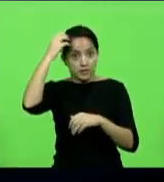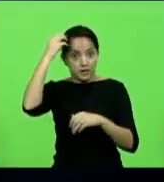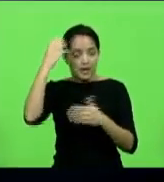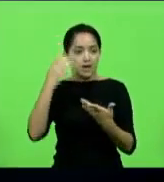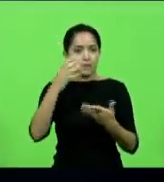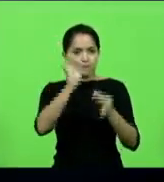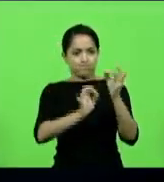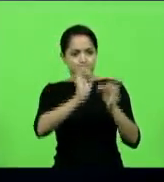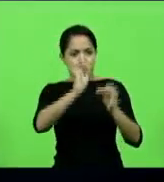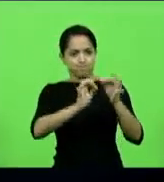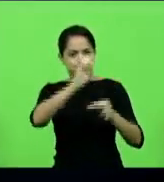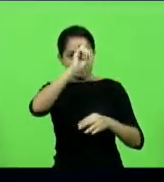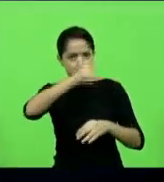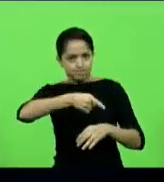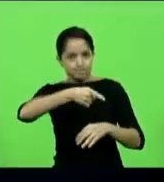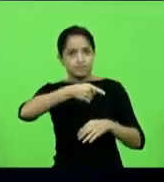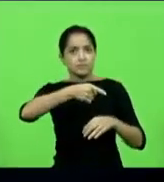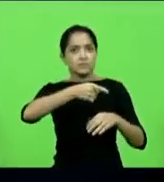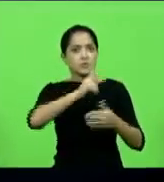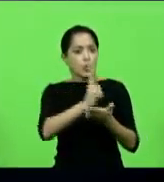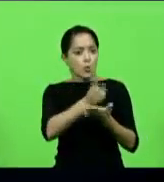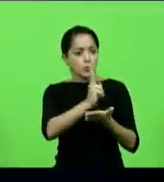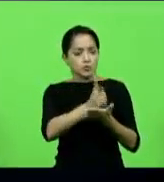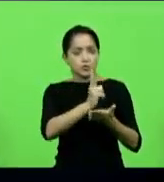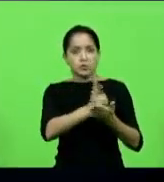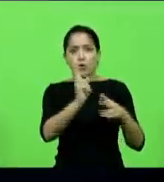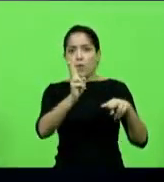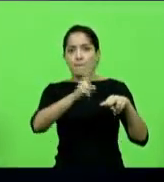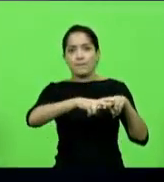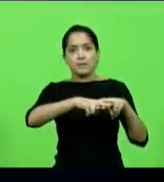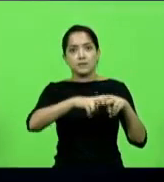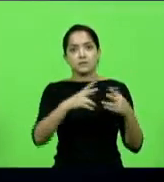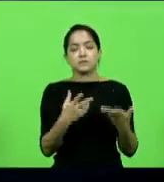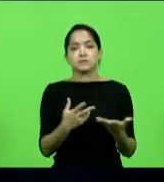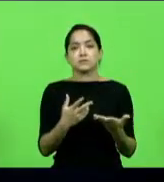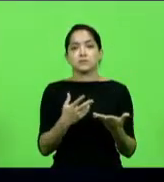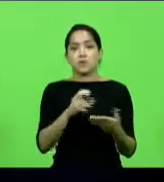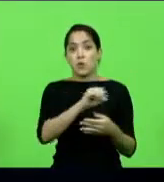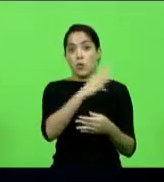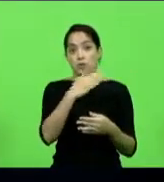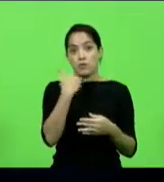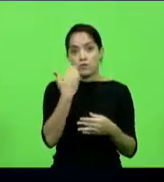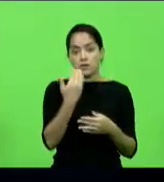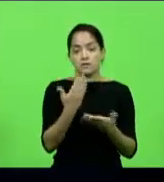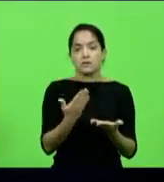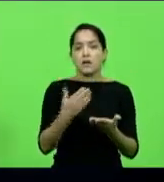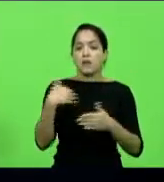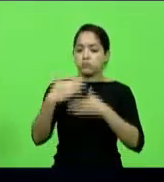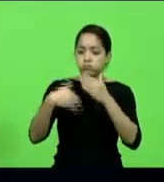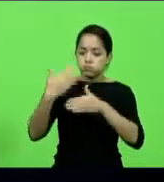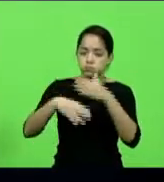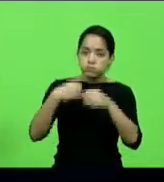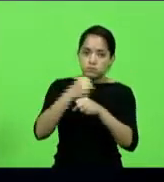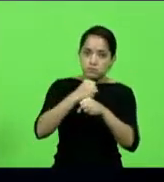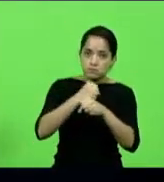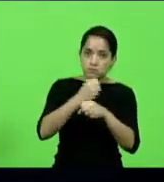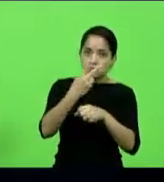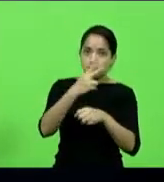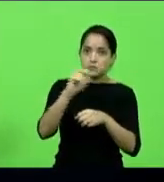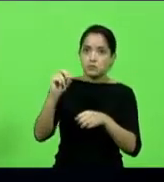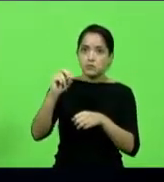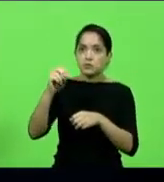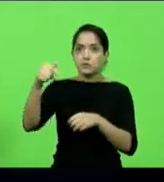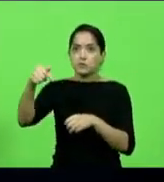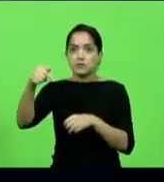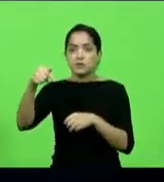disseram que ele tinha que permanecer preso ou até perder a vida naquele tempo. anos depois, no ano 2007, Oscar